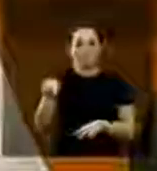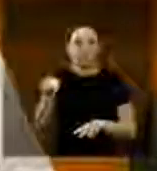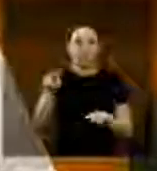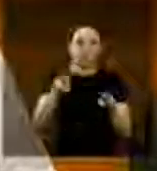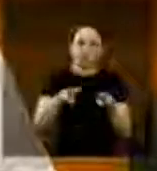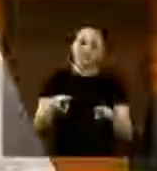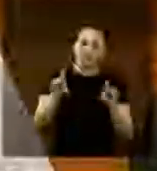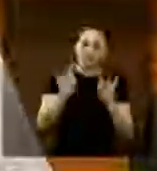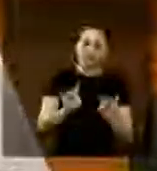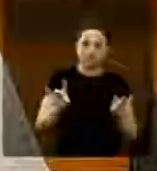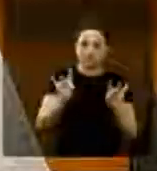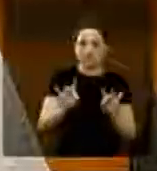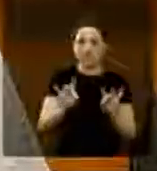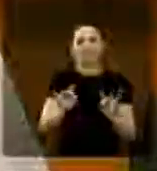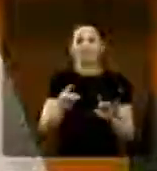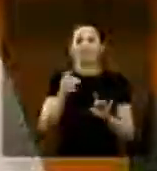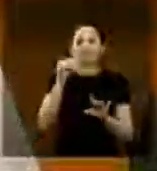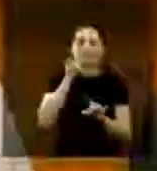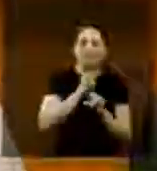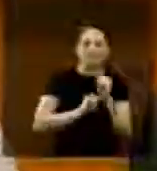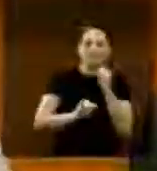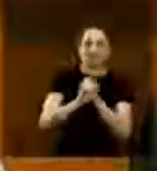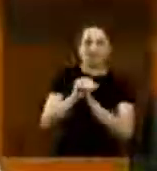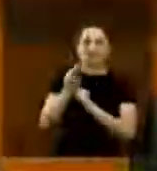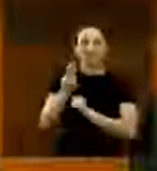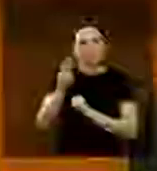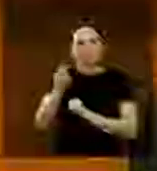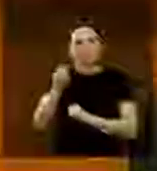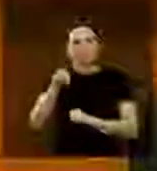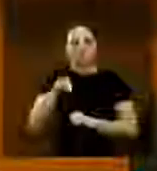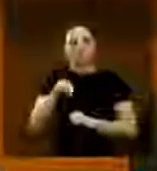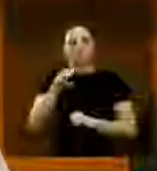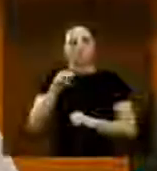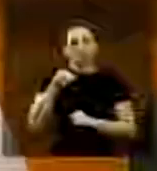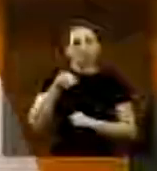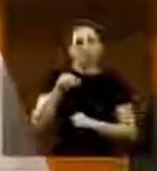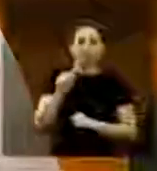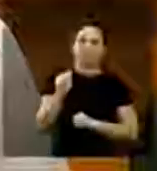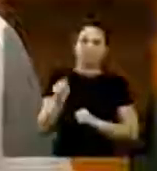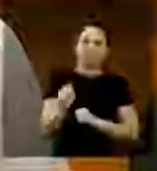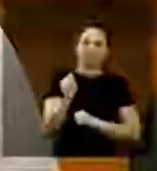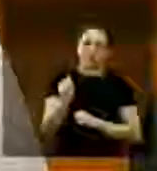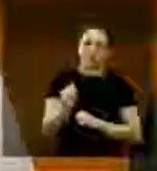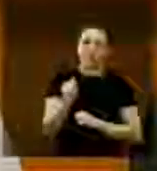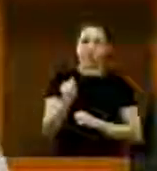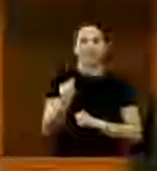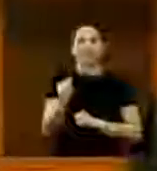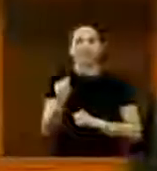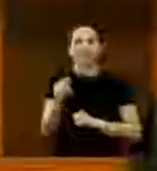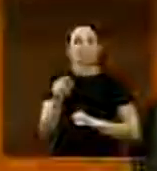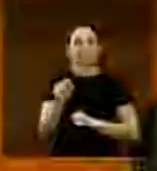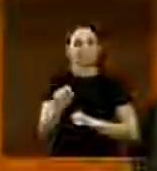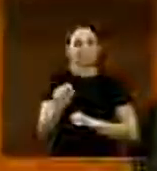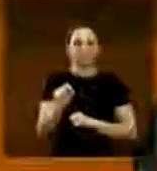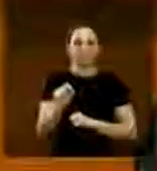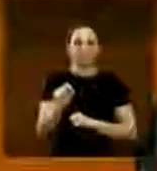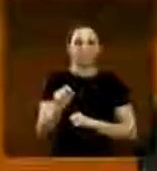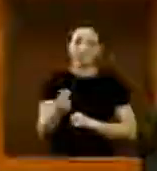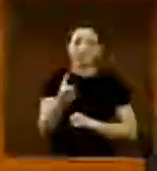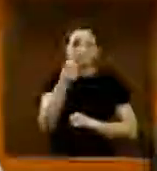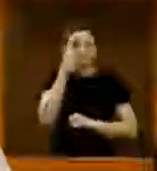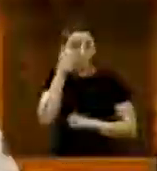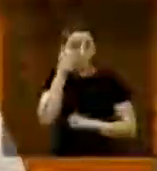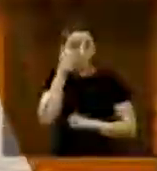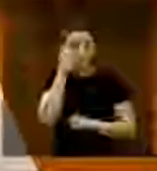internet no site da Câmara, www.cmararaquara.sp.gov.br. E atenção,